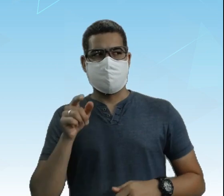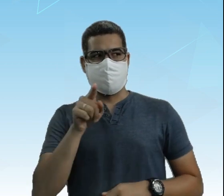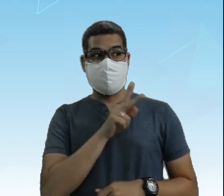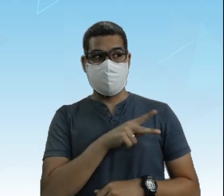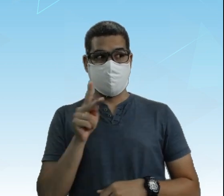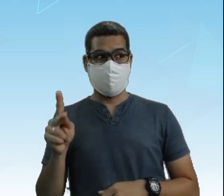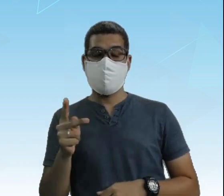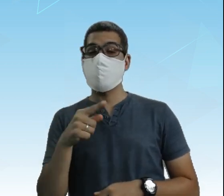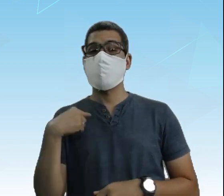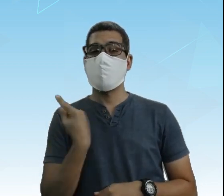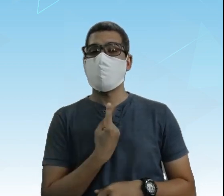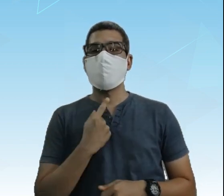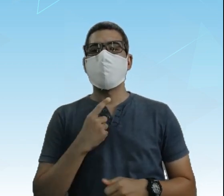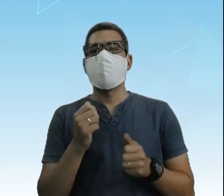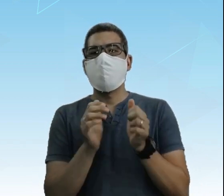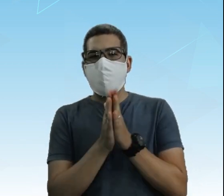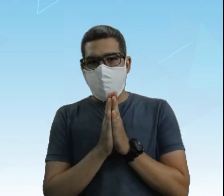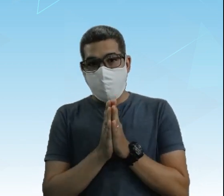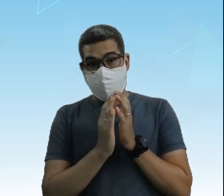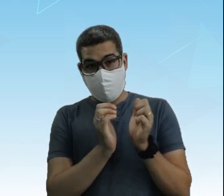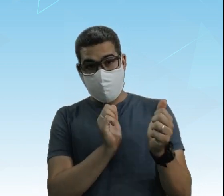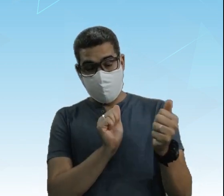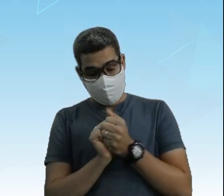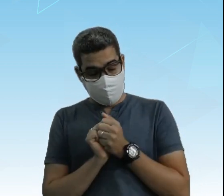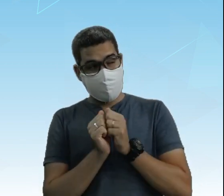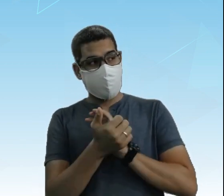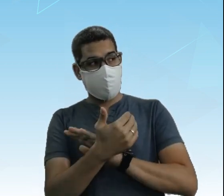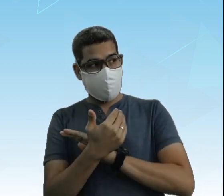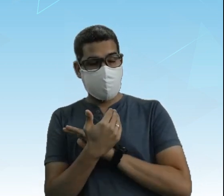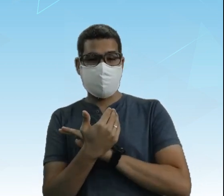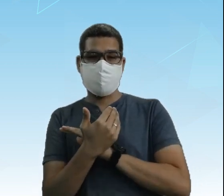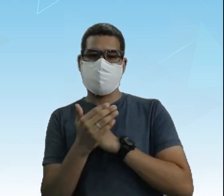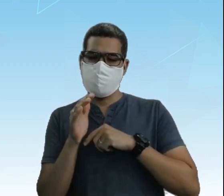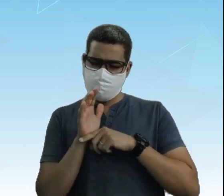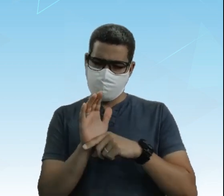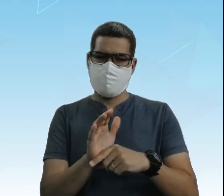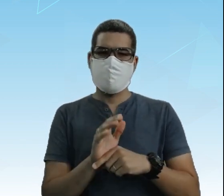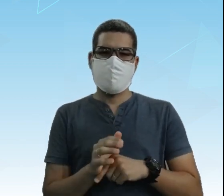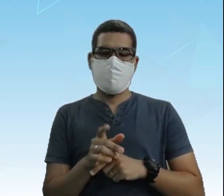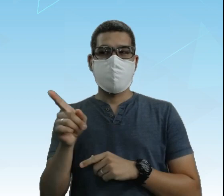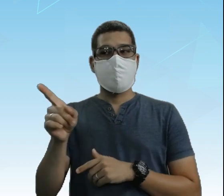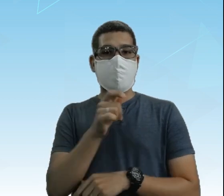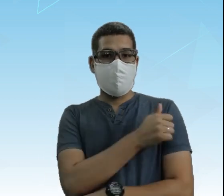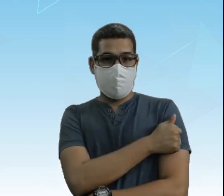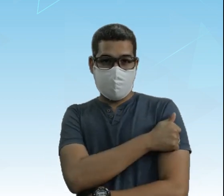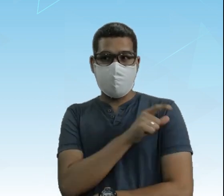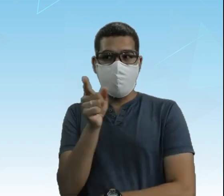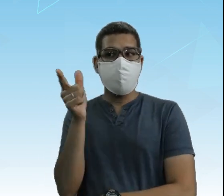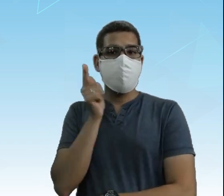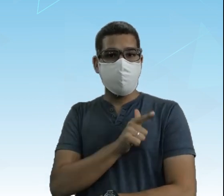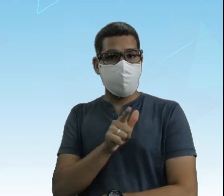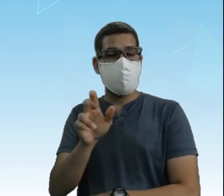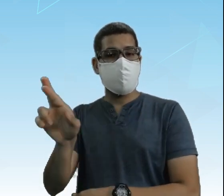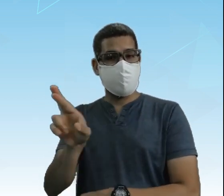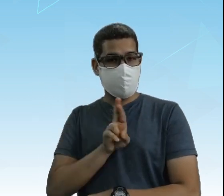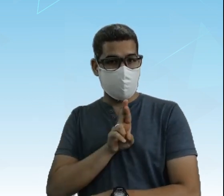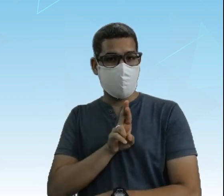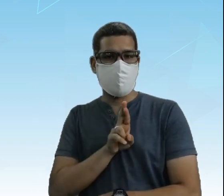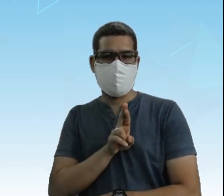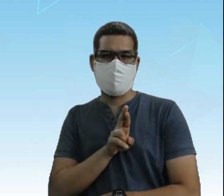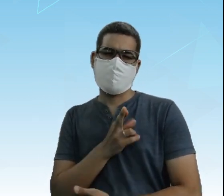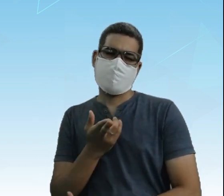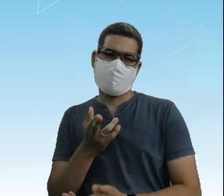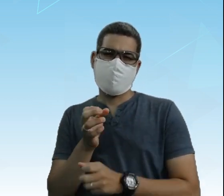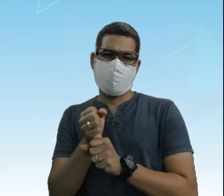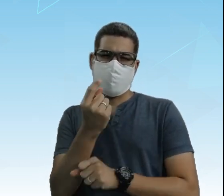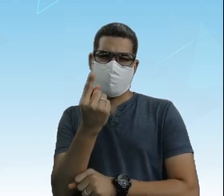parceiraço, eu sei que você está usando nossas videoaulas como apoio Manda aí, agora se o aluno resolveu os desafios ou as questões em aberto,